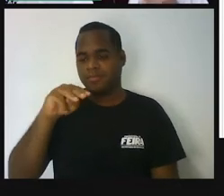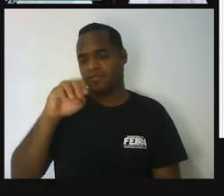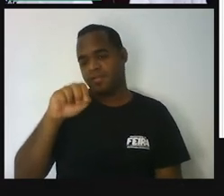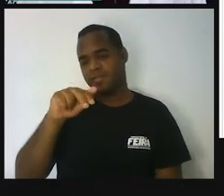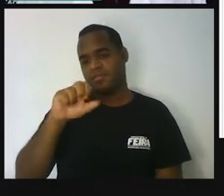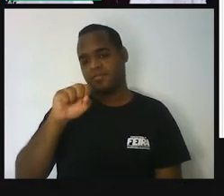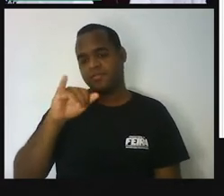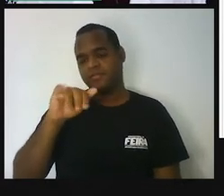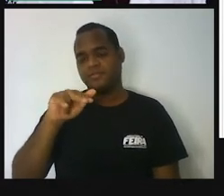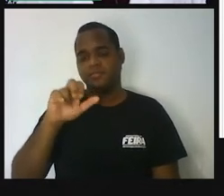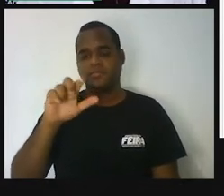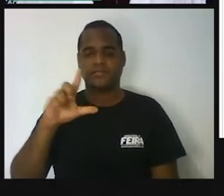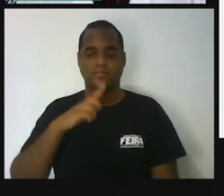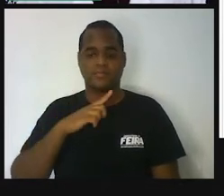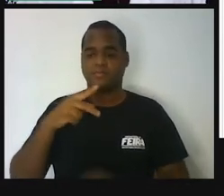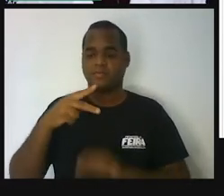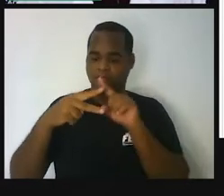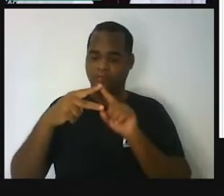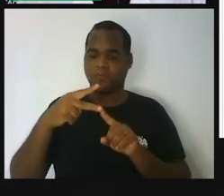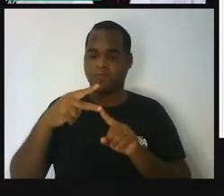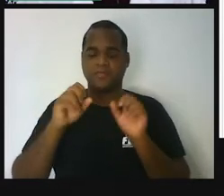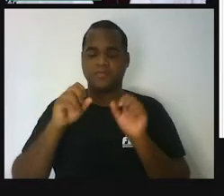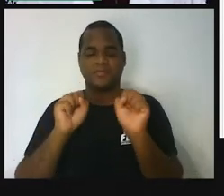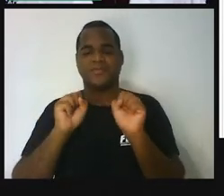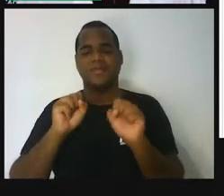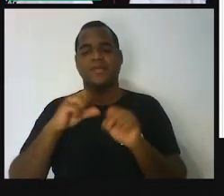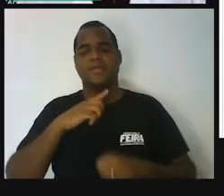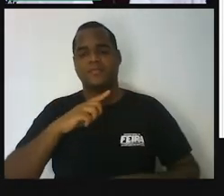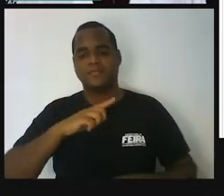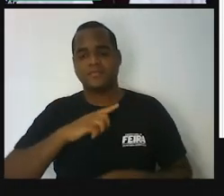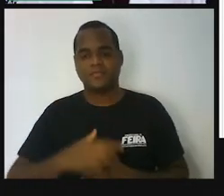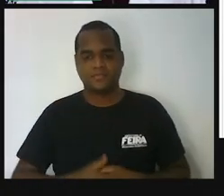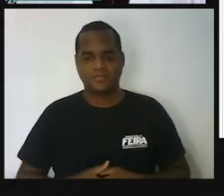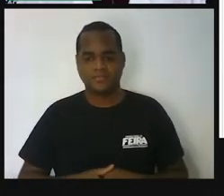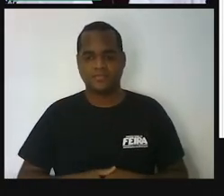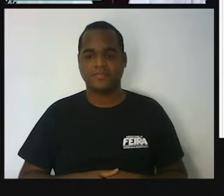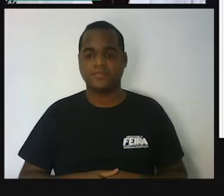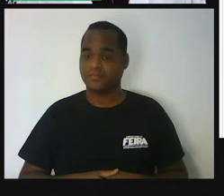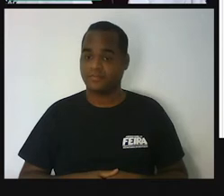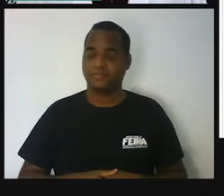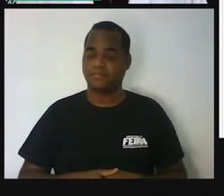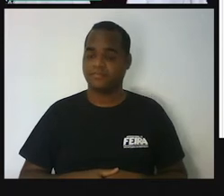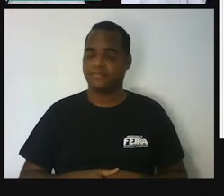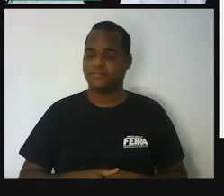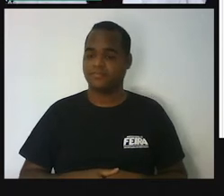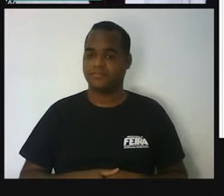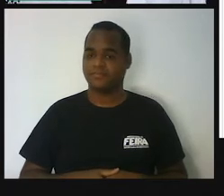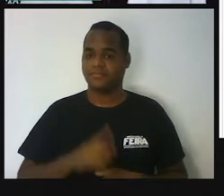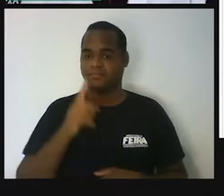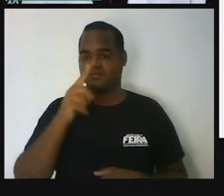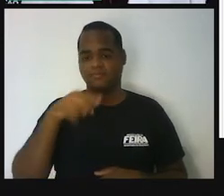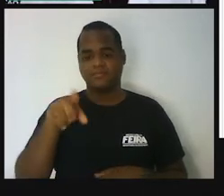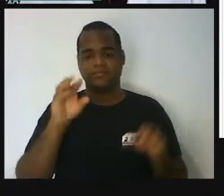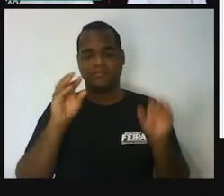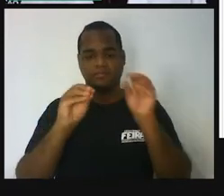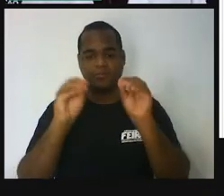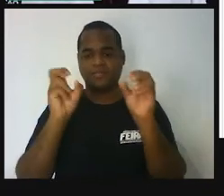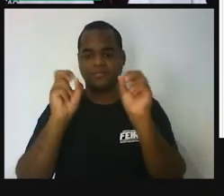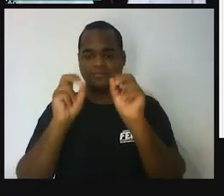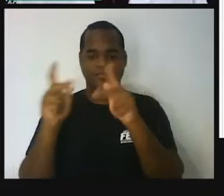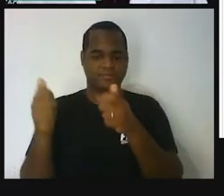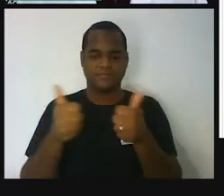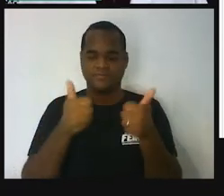ter duas dimensões, certo? Então, vamos colocar isso aqui, ó, para ficar